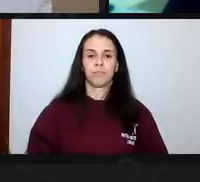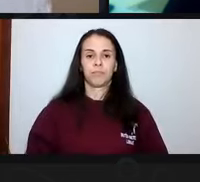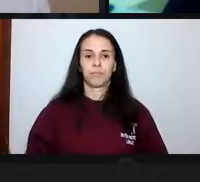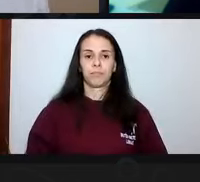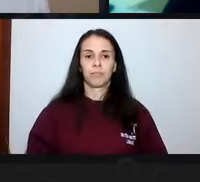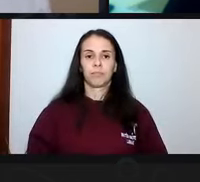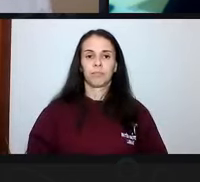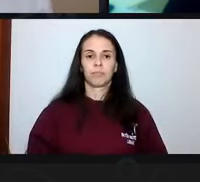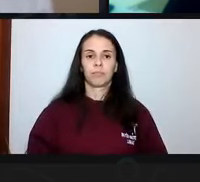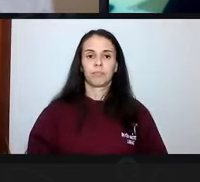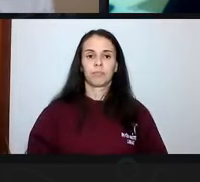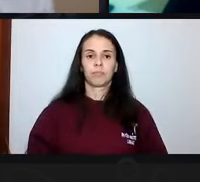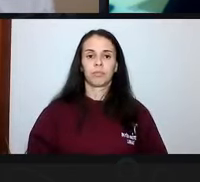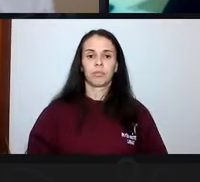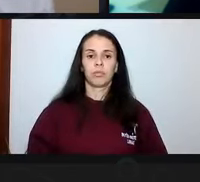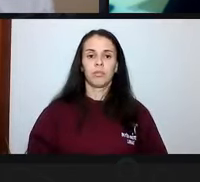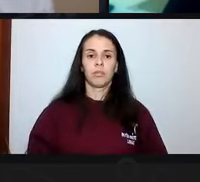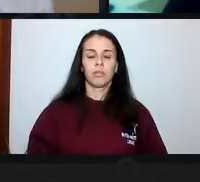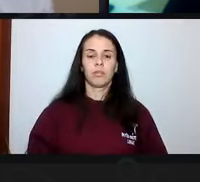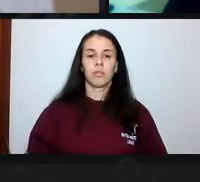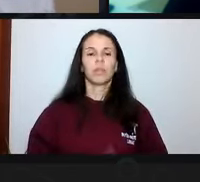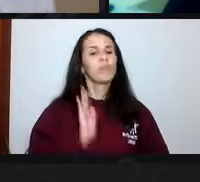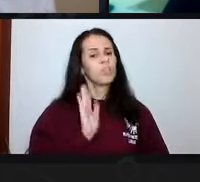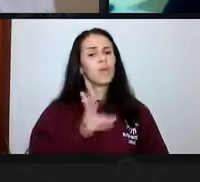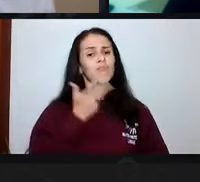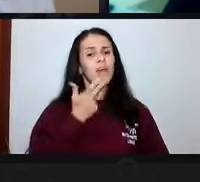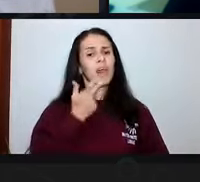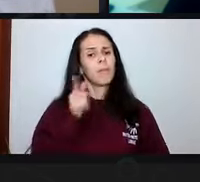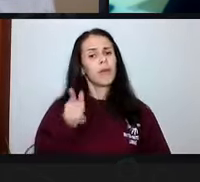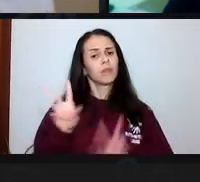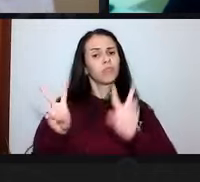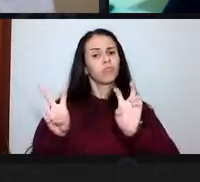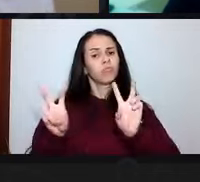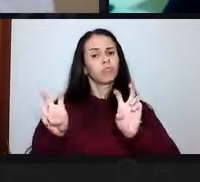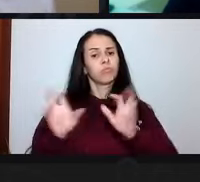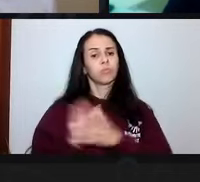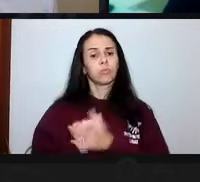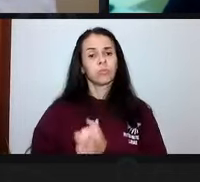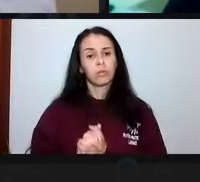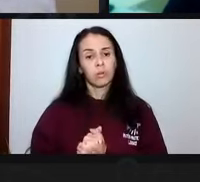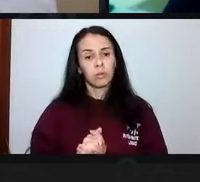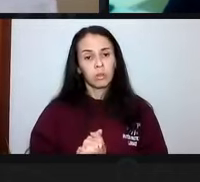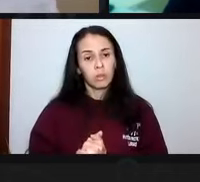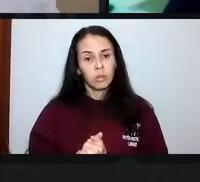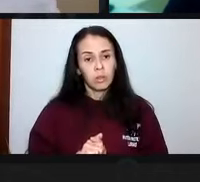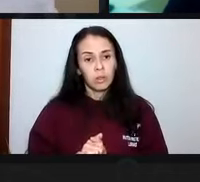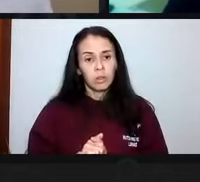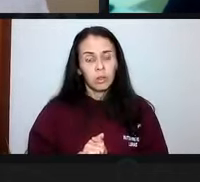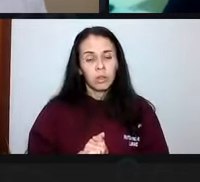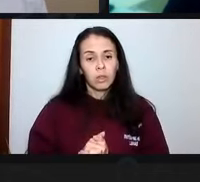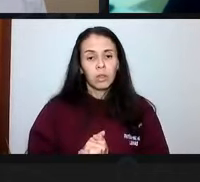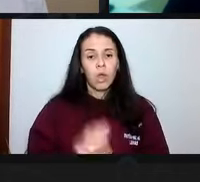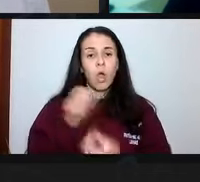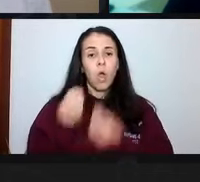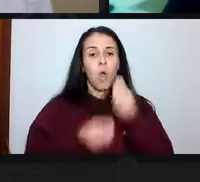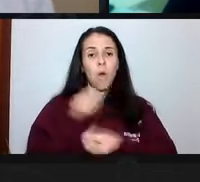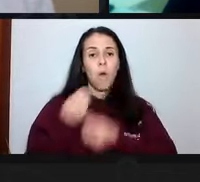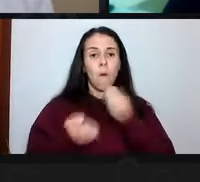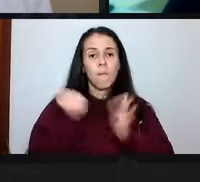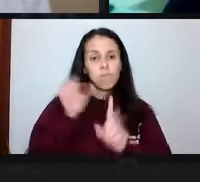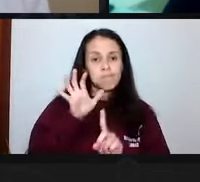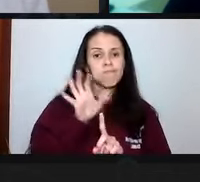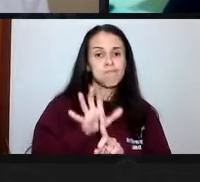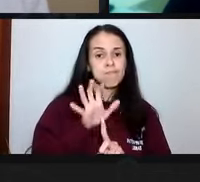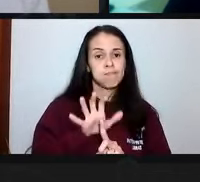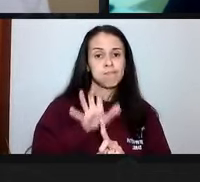já falamos um pouco sobre isso, professor Jean-Fábio, Jean-Fábio, sobre os impactos orçamentários da